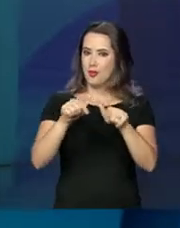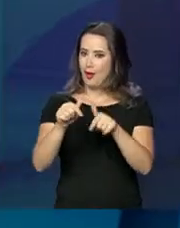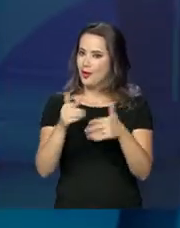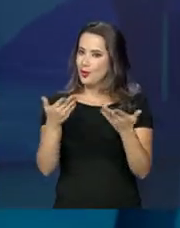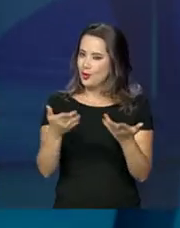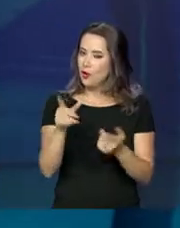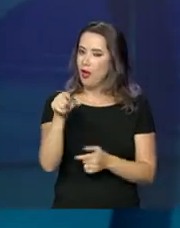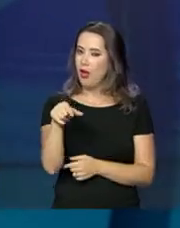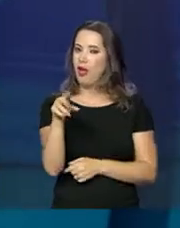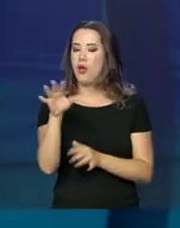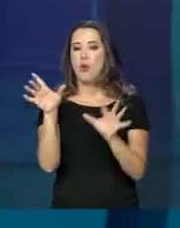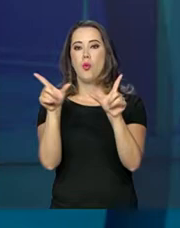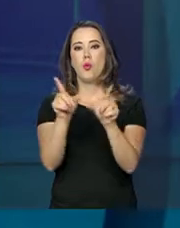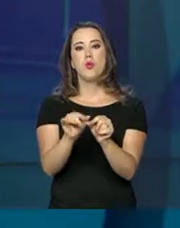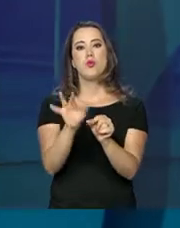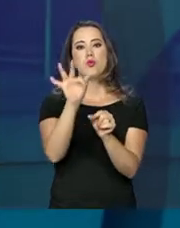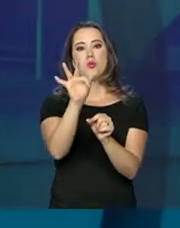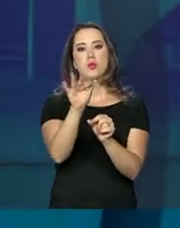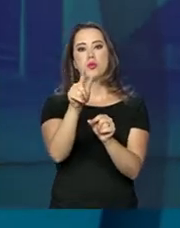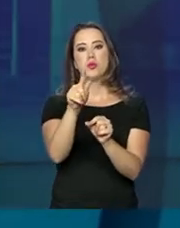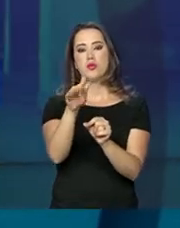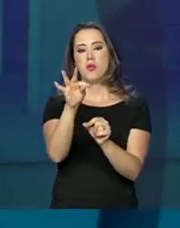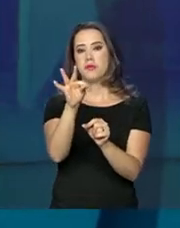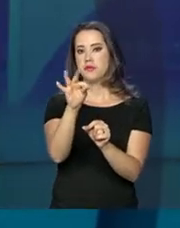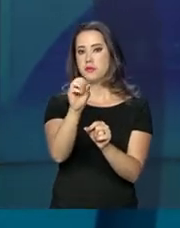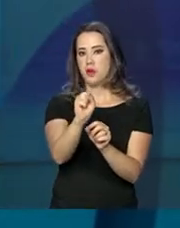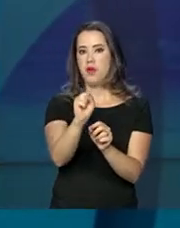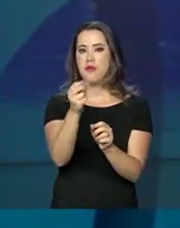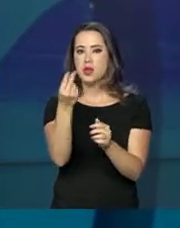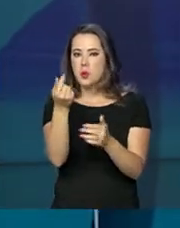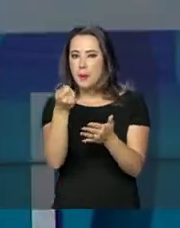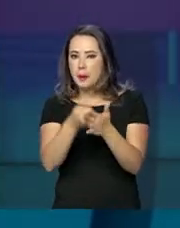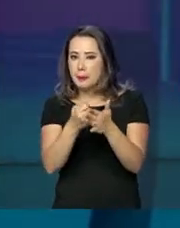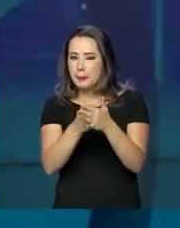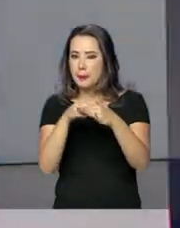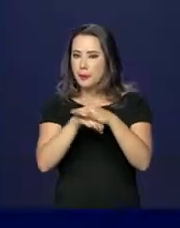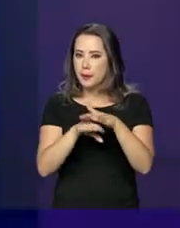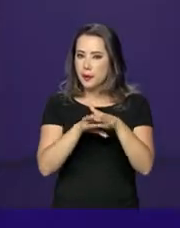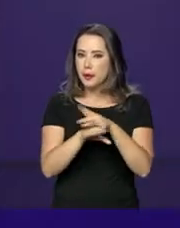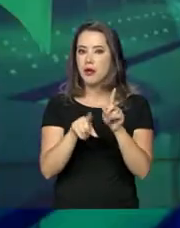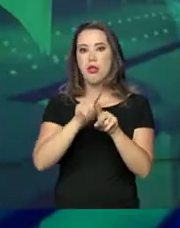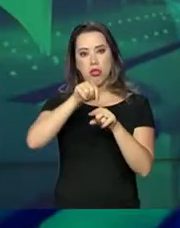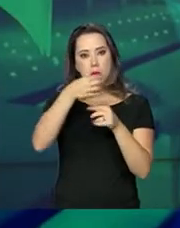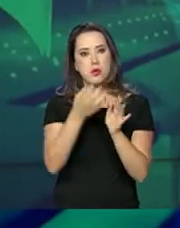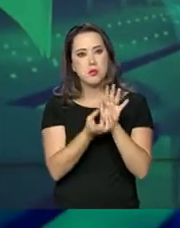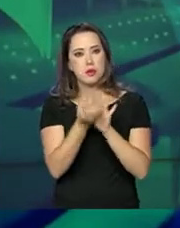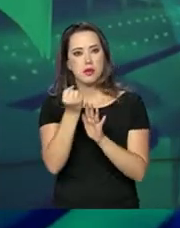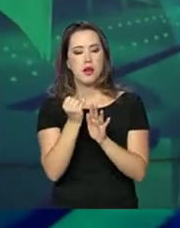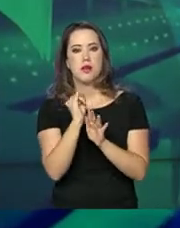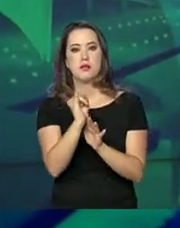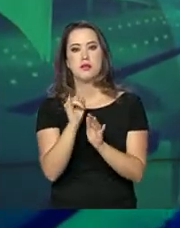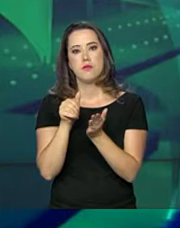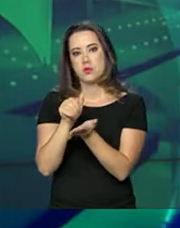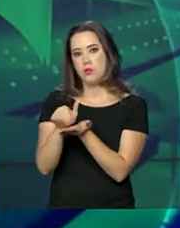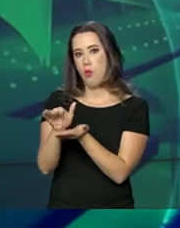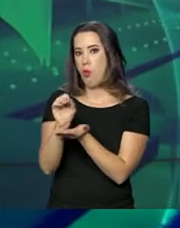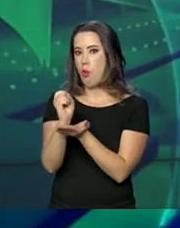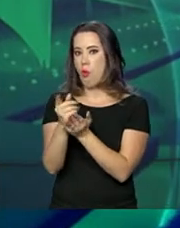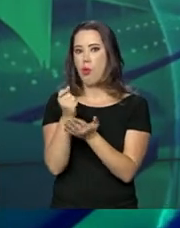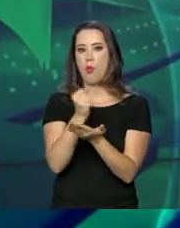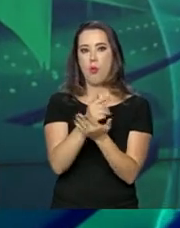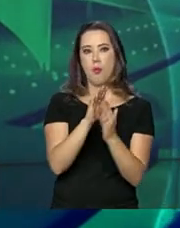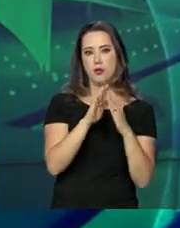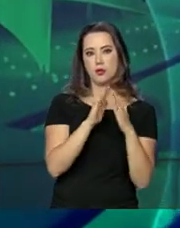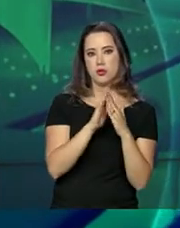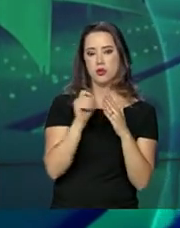FGTS. É uma espécie de poupança que pode ser sacada em alguns casos, como demissão, compra de imóveis e quando o trabalhador tem uma